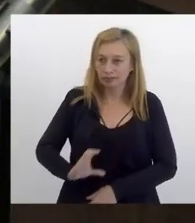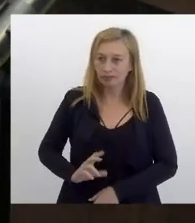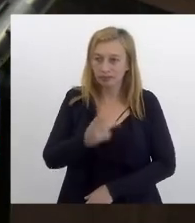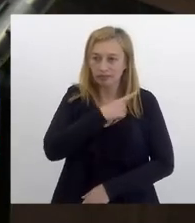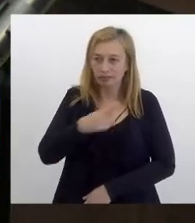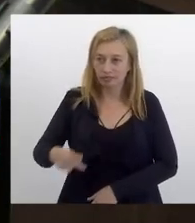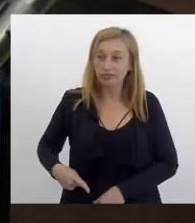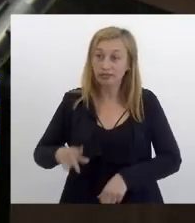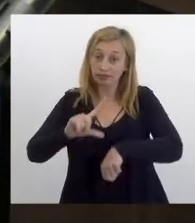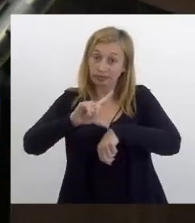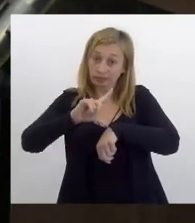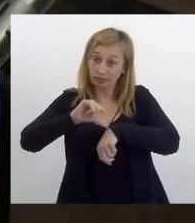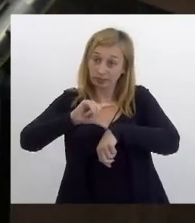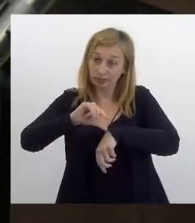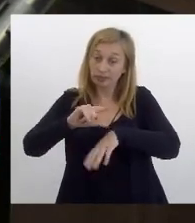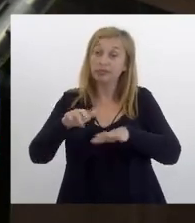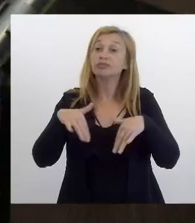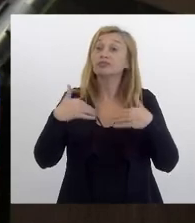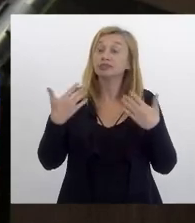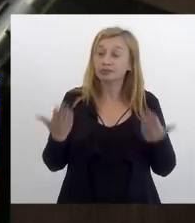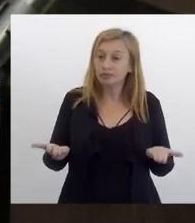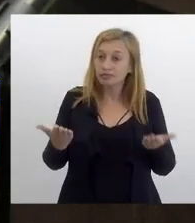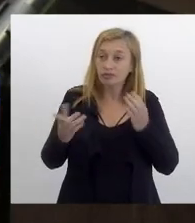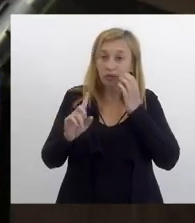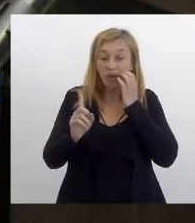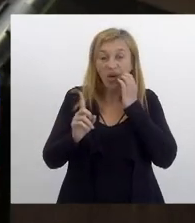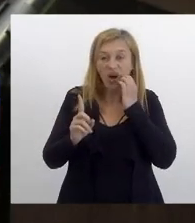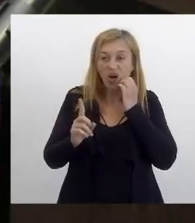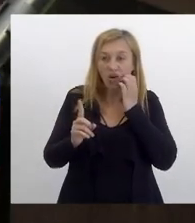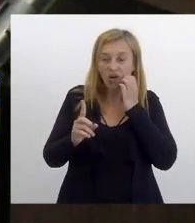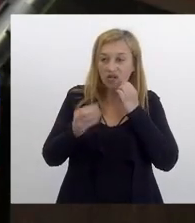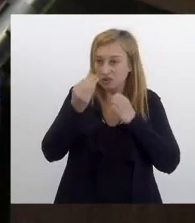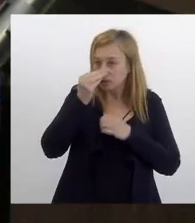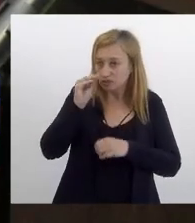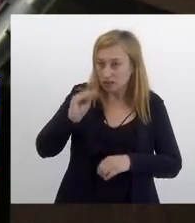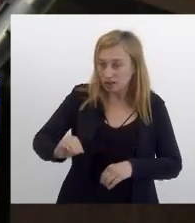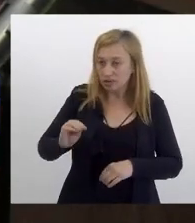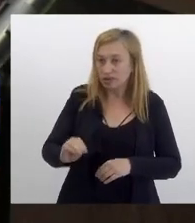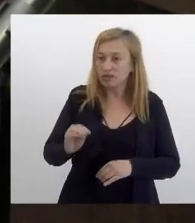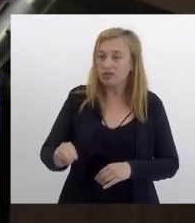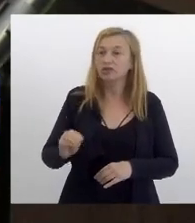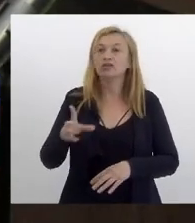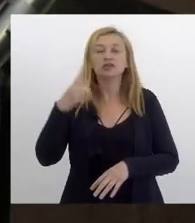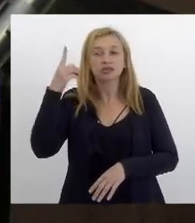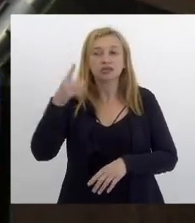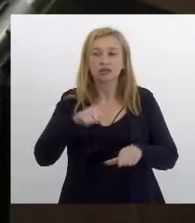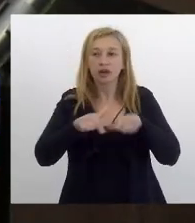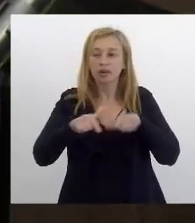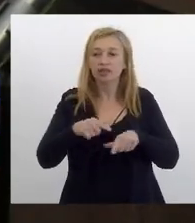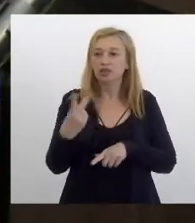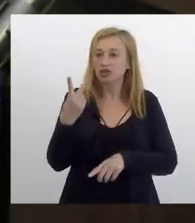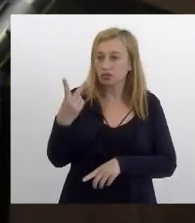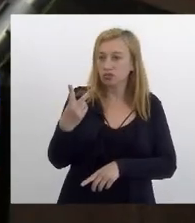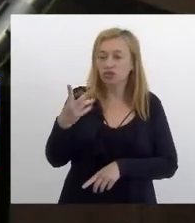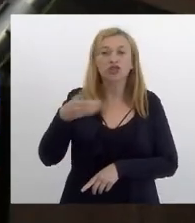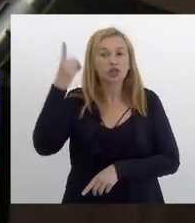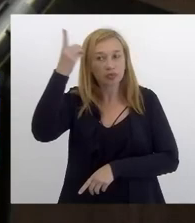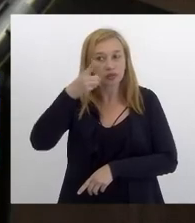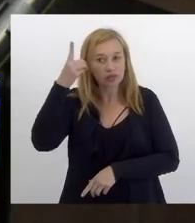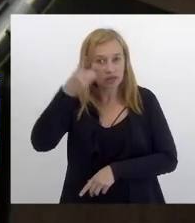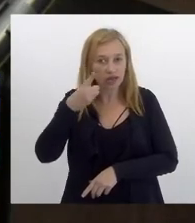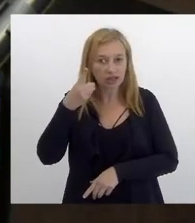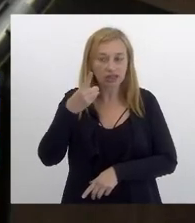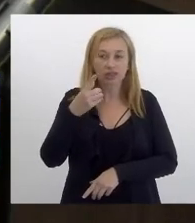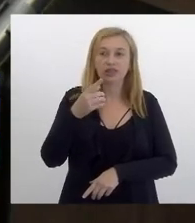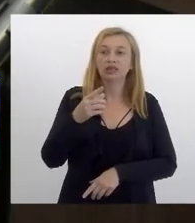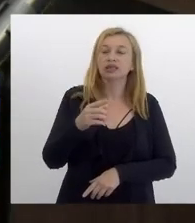o relógio. Então, sem desmerecer o trabalho das duas deputadas, deputada Rejane e deputada Franciane, essa